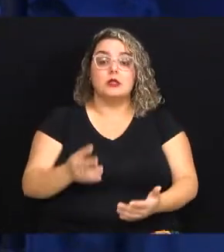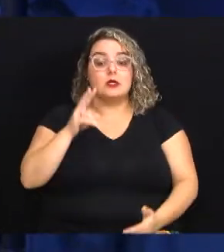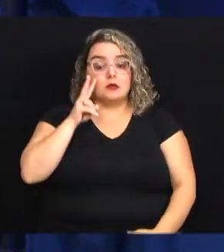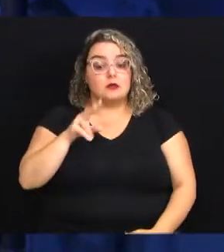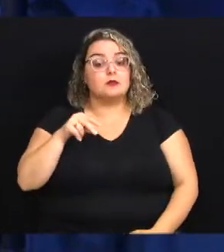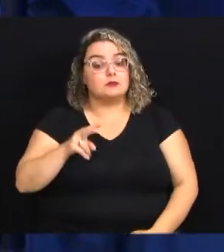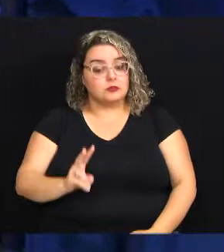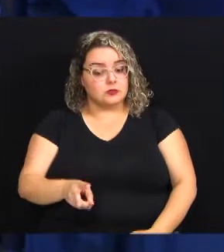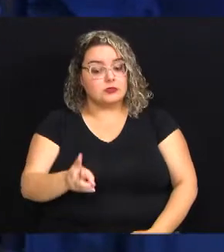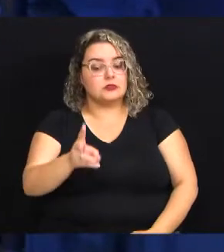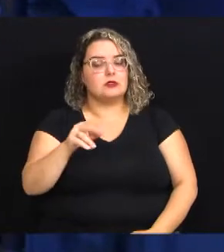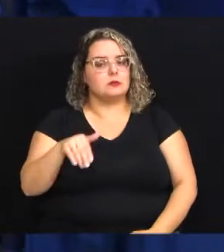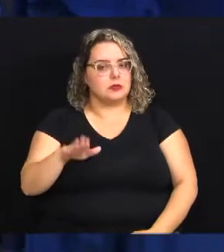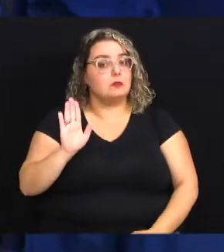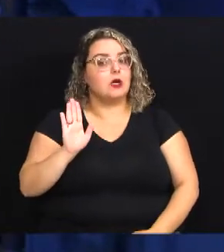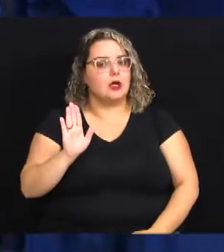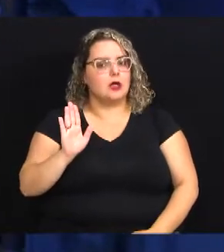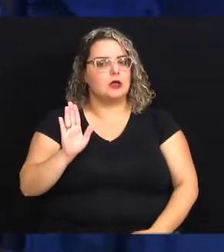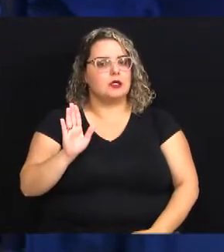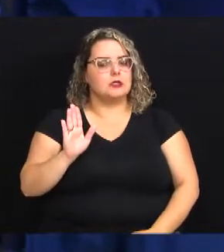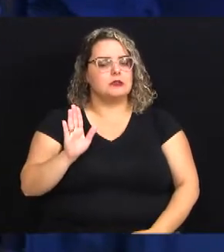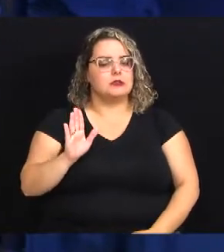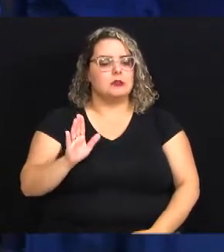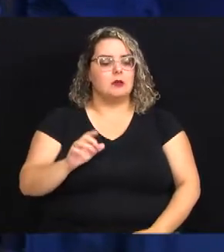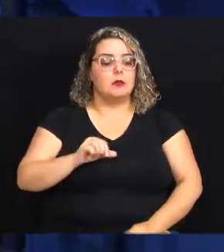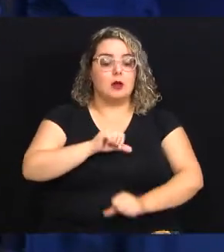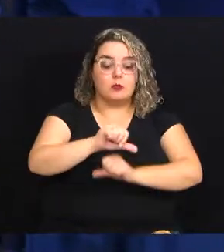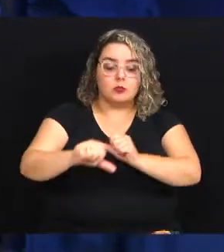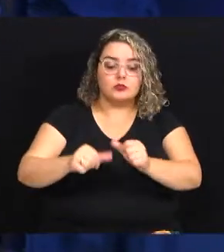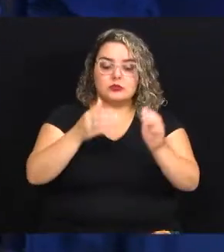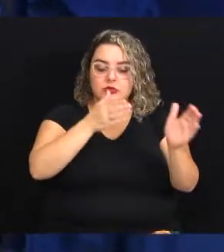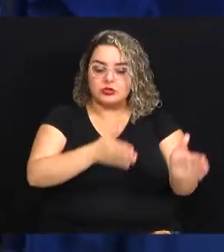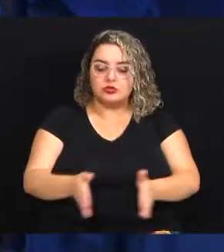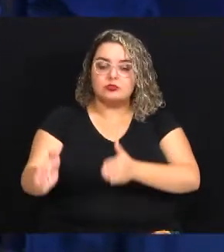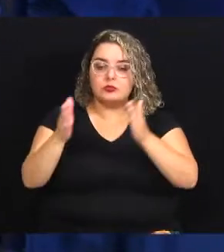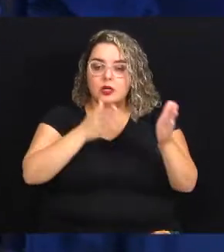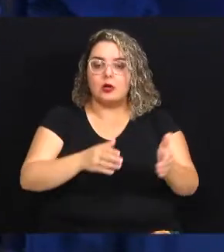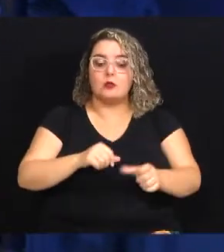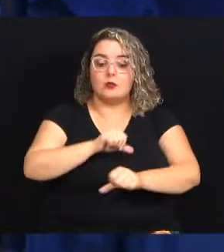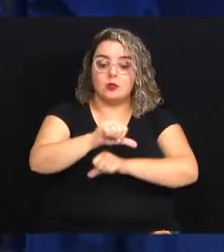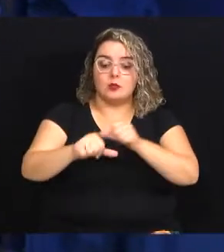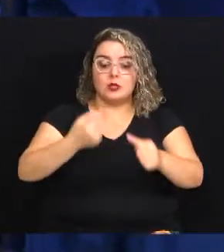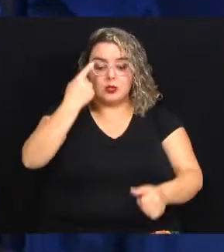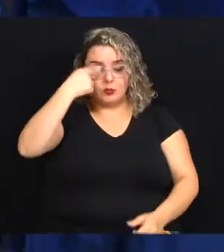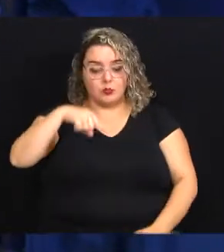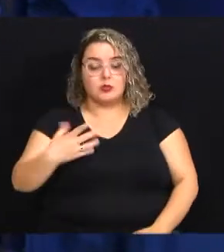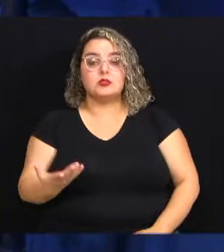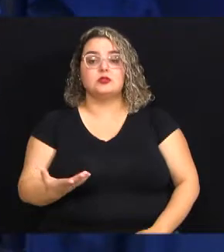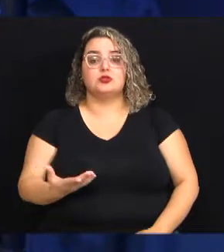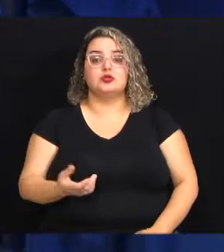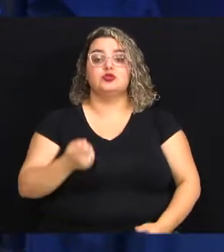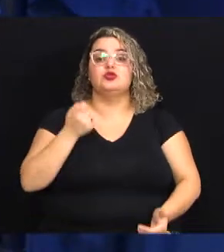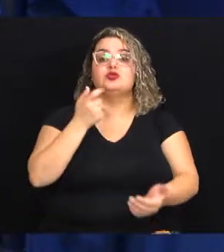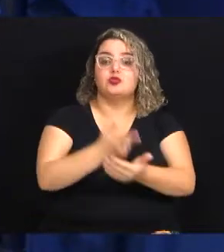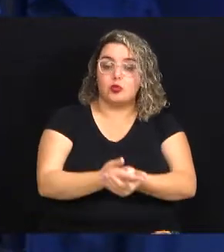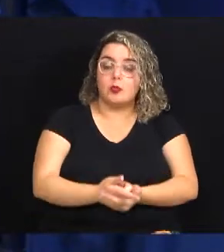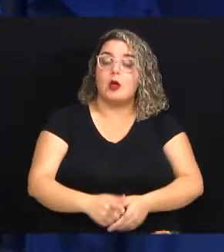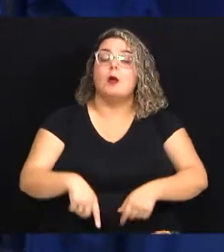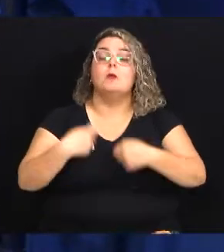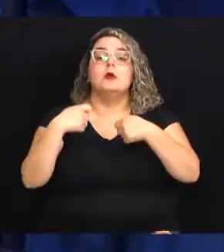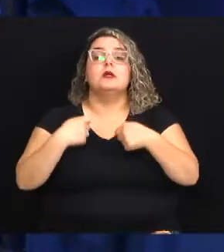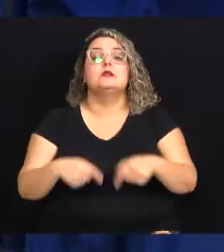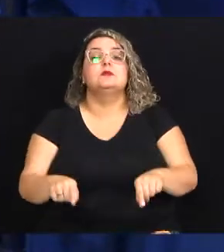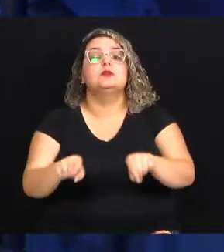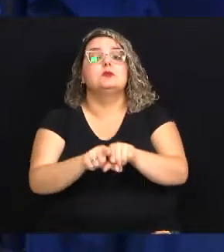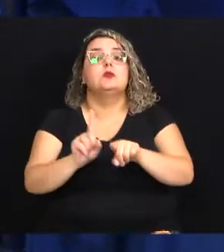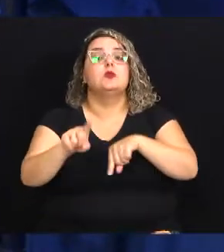mais que, para mudar o padrão de produção, para mudar o perfil de consumo, nós temos que ter também